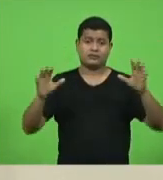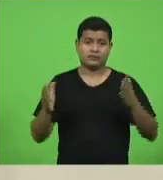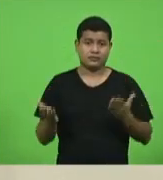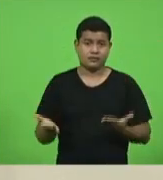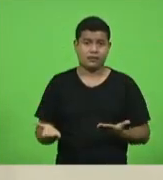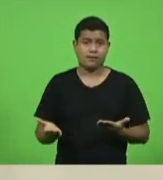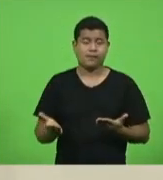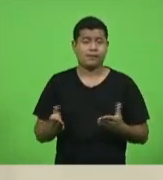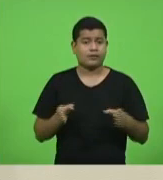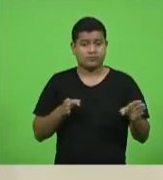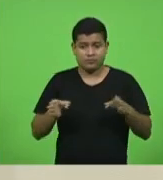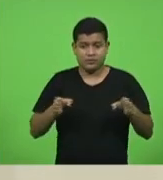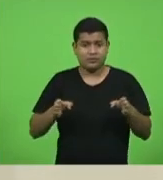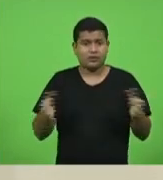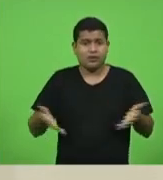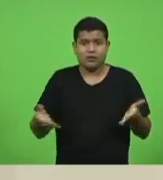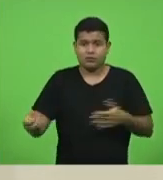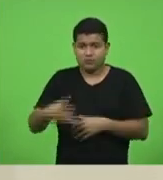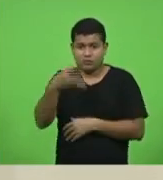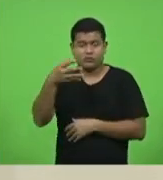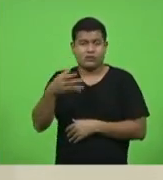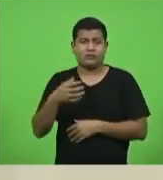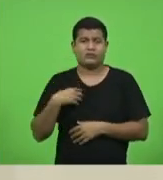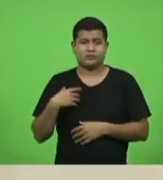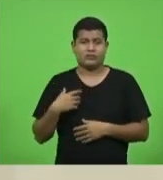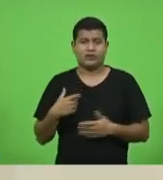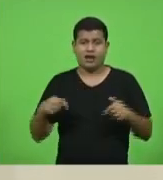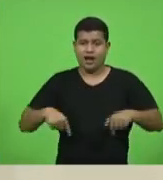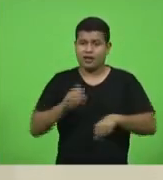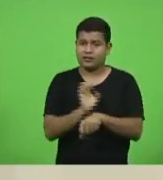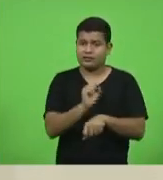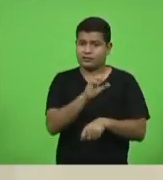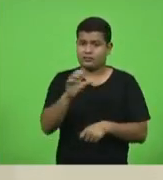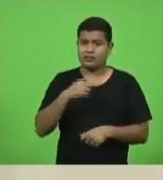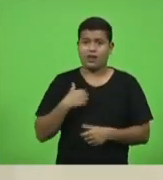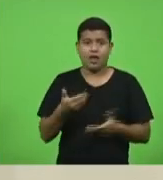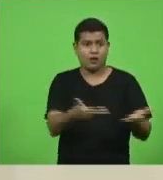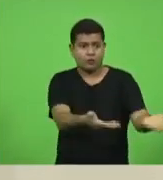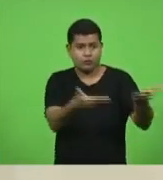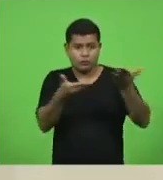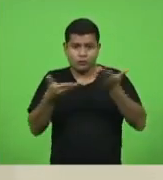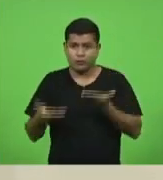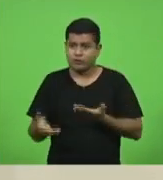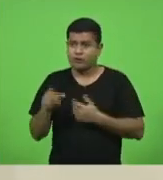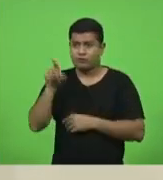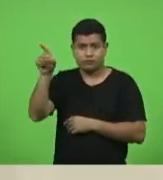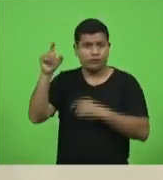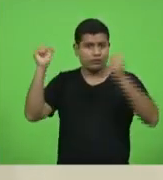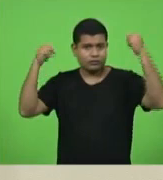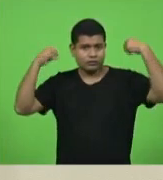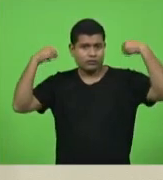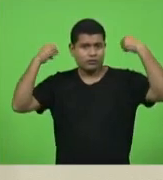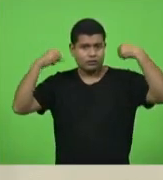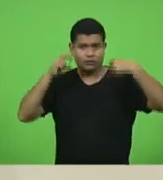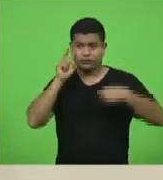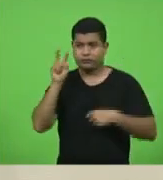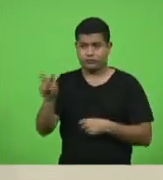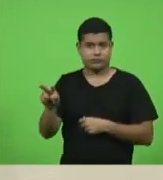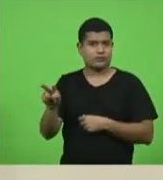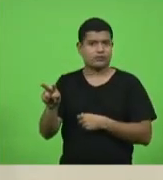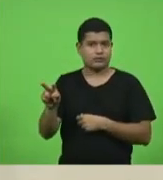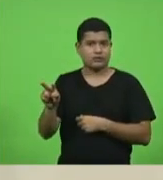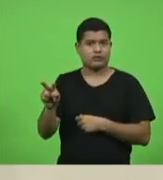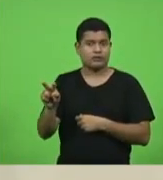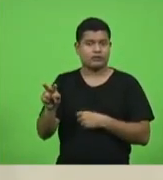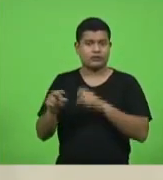fase do vírus em nosso estado, eu convido que vá para Chapecó, vão para